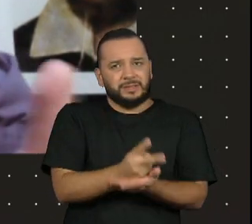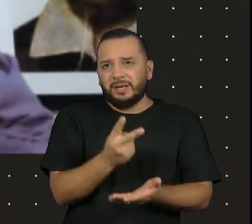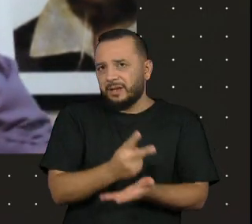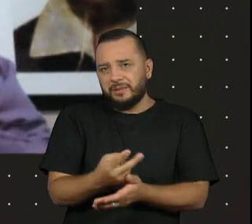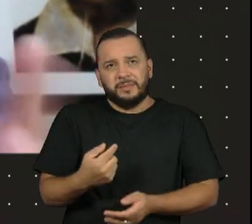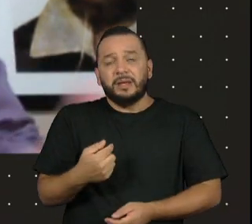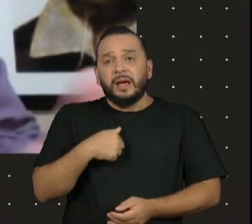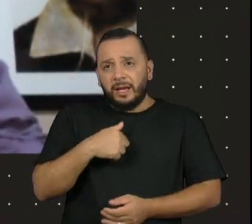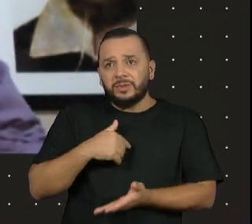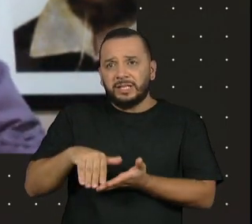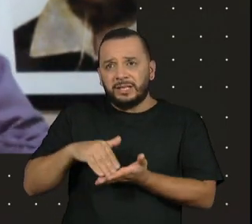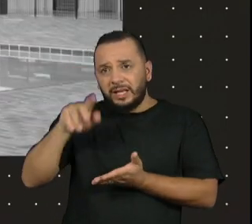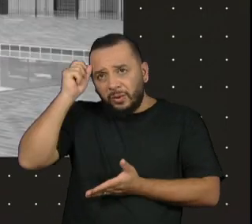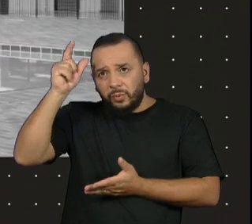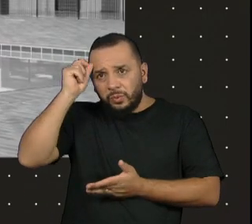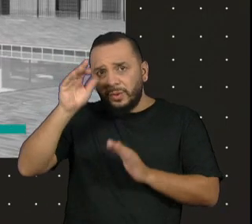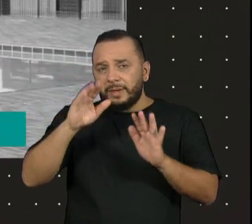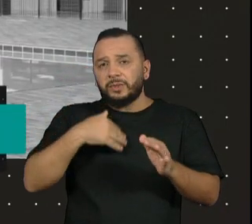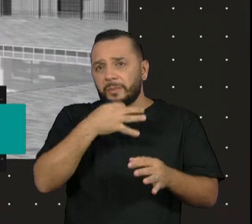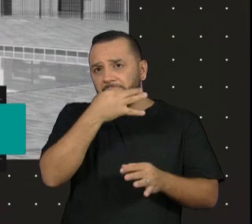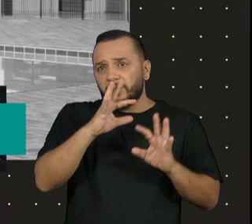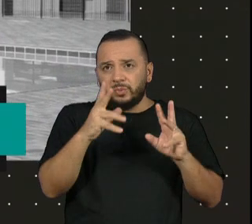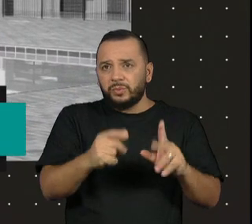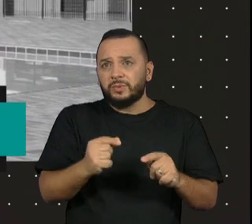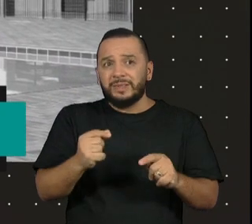projeto de país. Aqui, quando a gente construiu o céu,